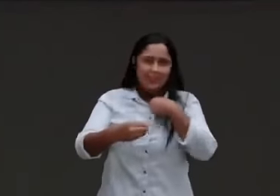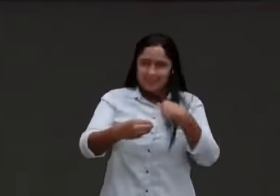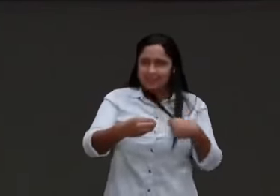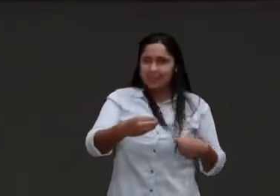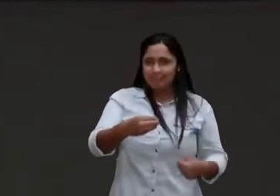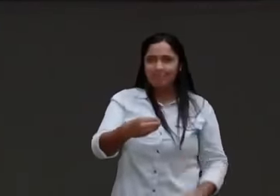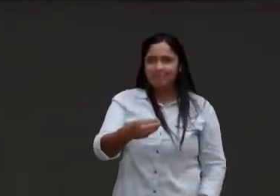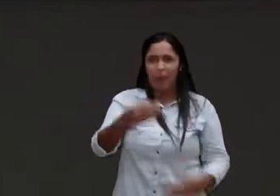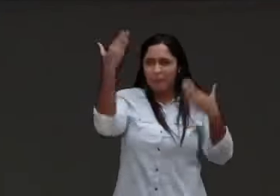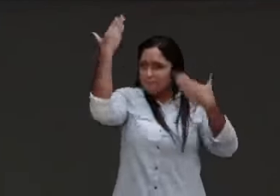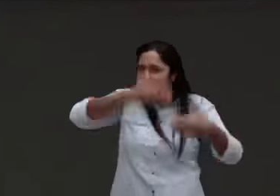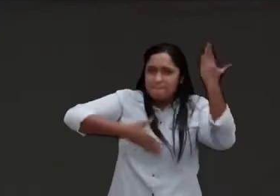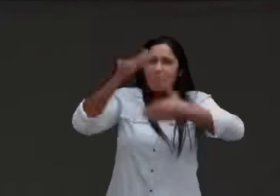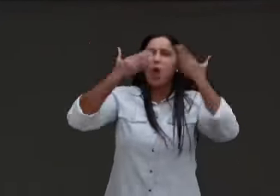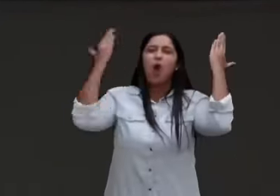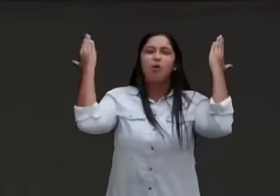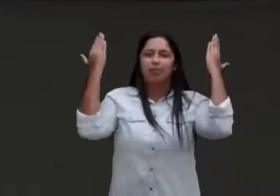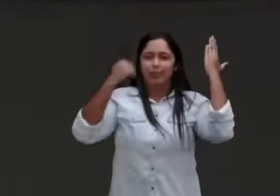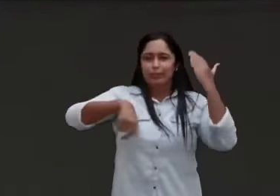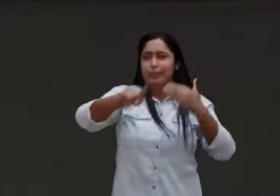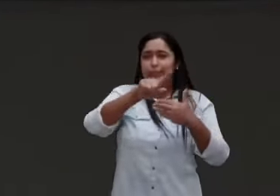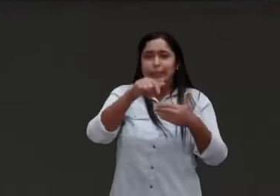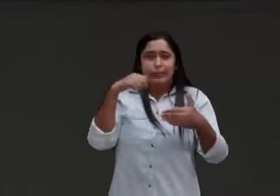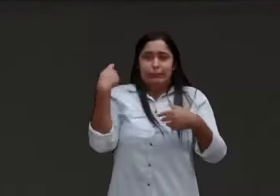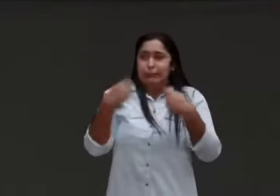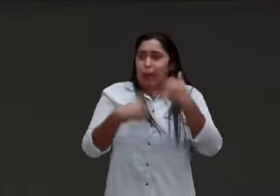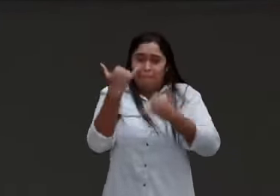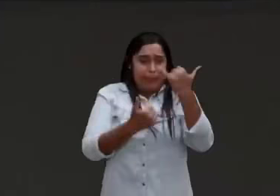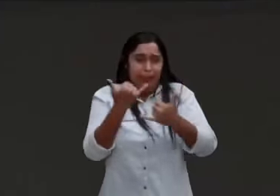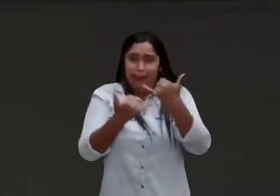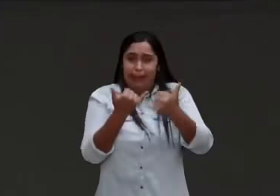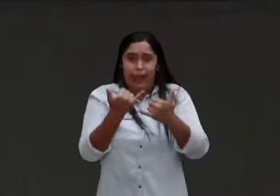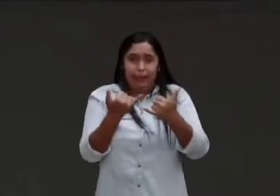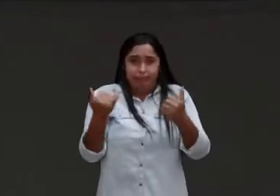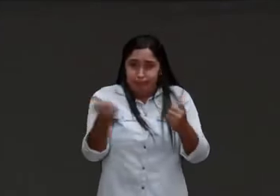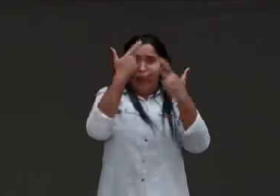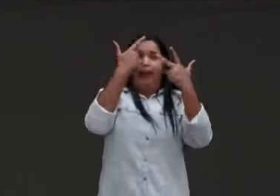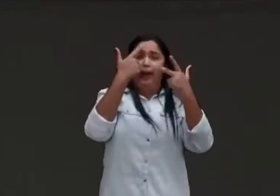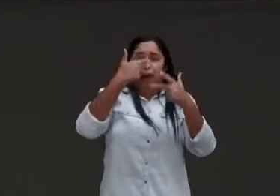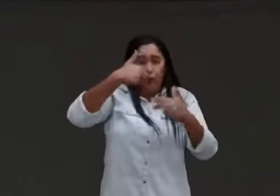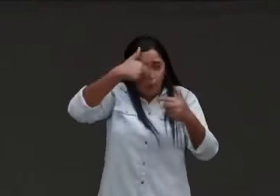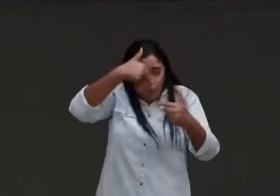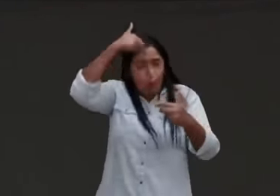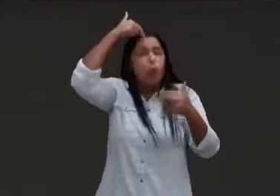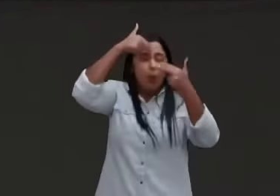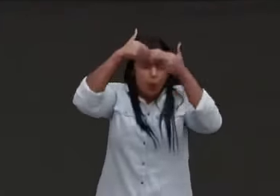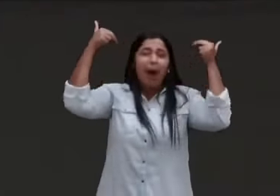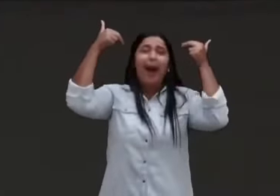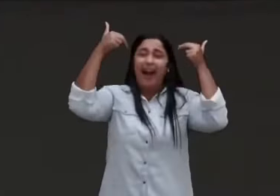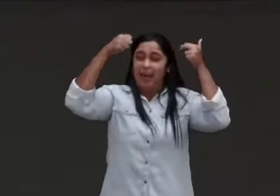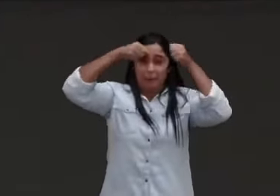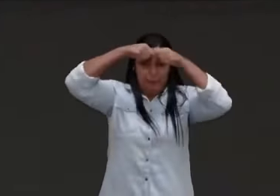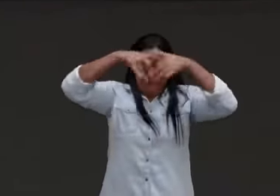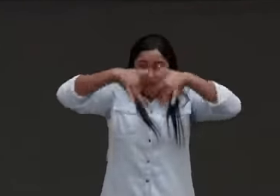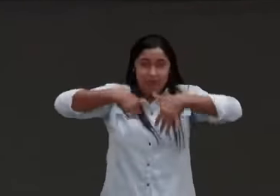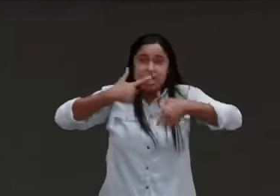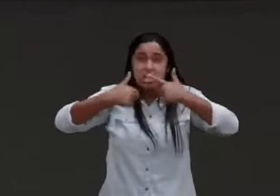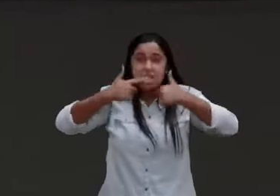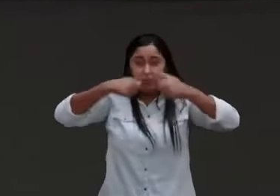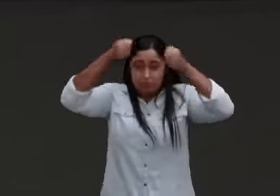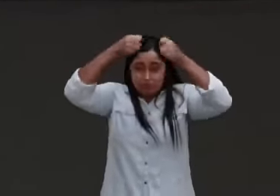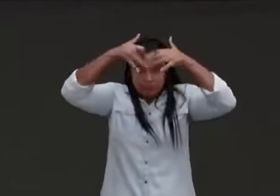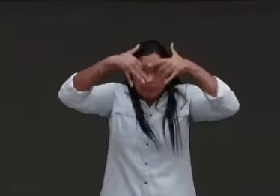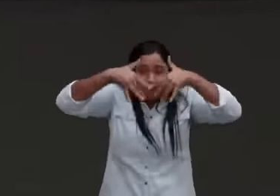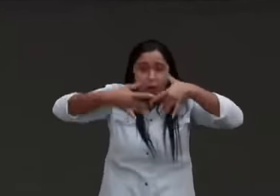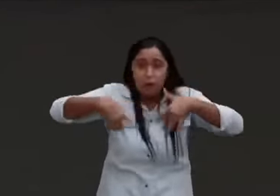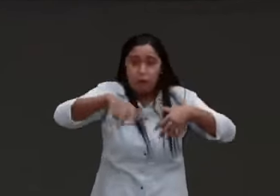da testa aqui, você tem que sair correndo para o hospital, e já imaginando que vão costurar a cabeça do menino, você não sabe como vai ser, já